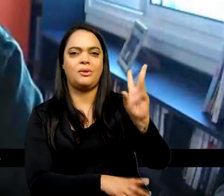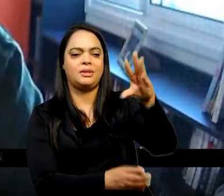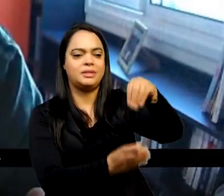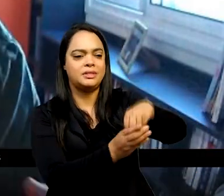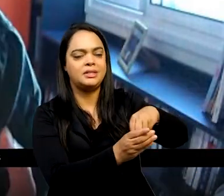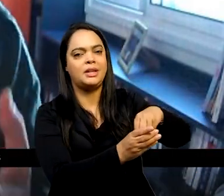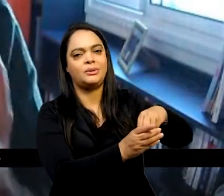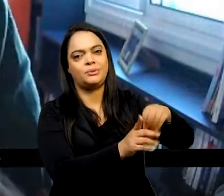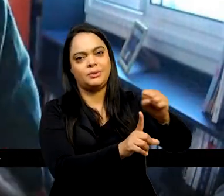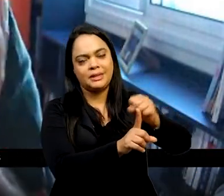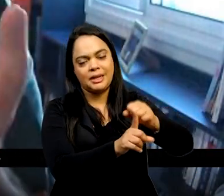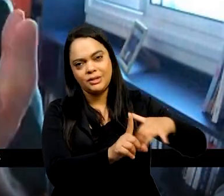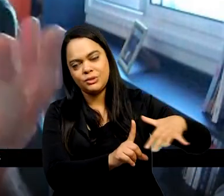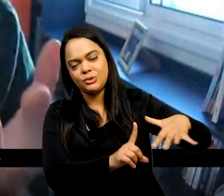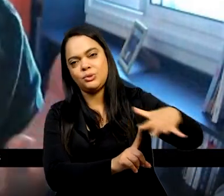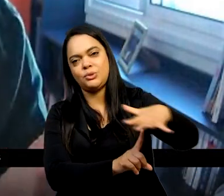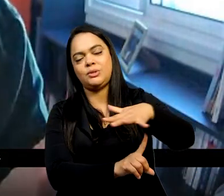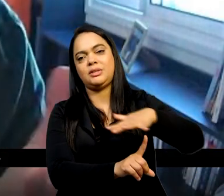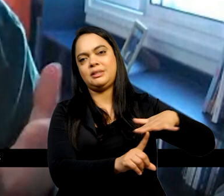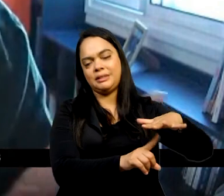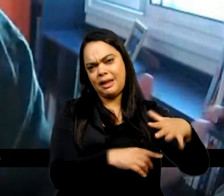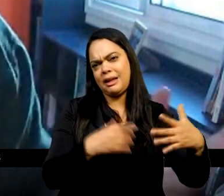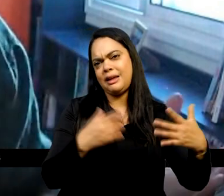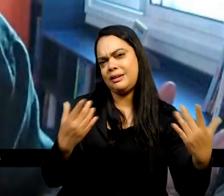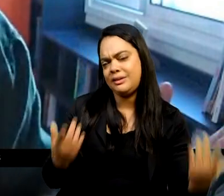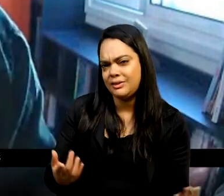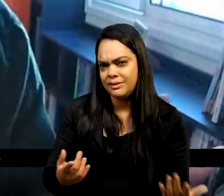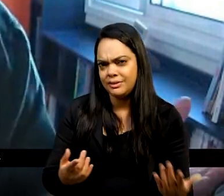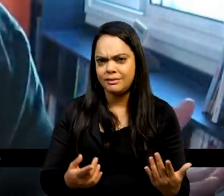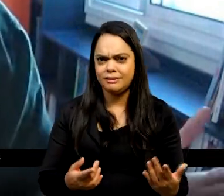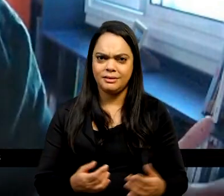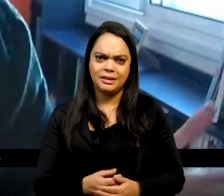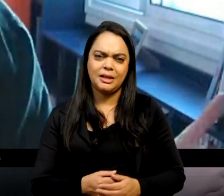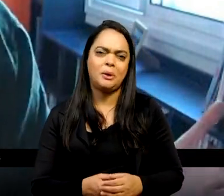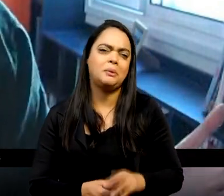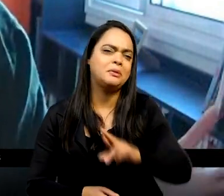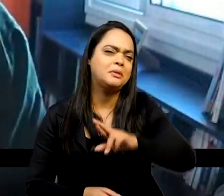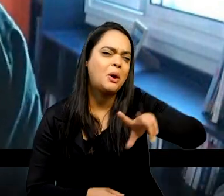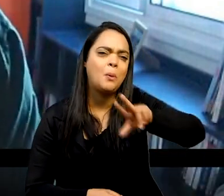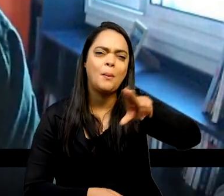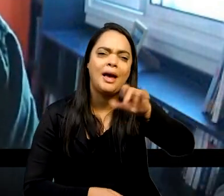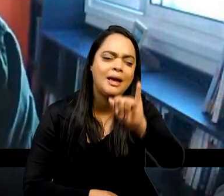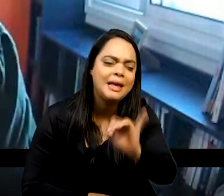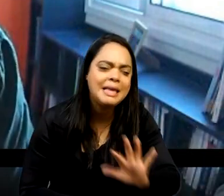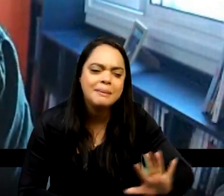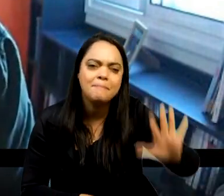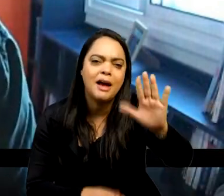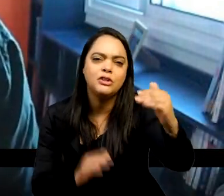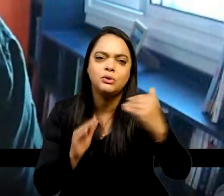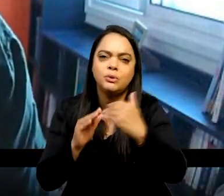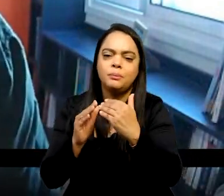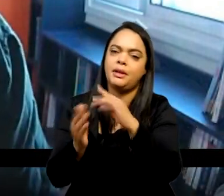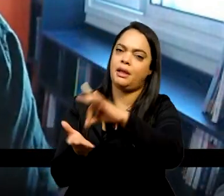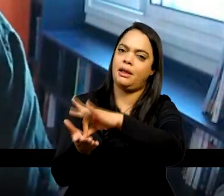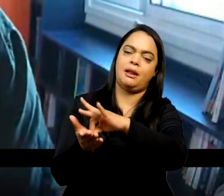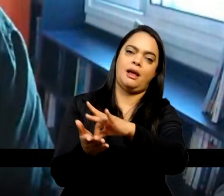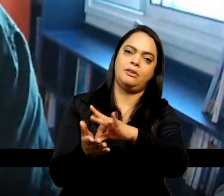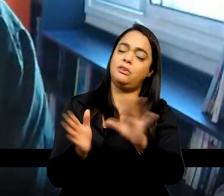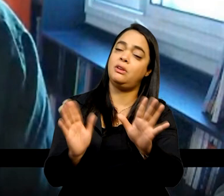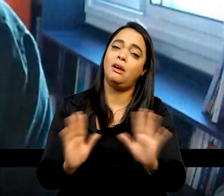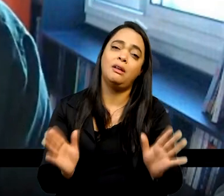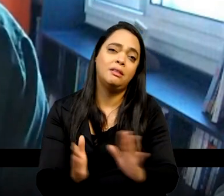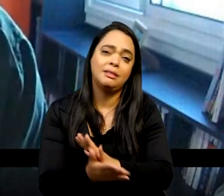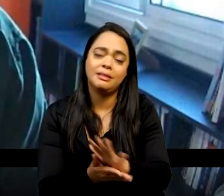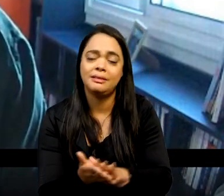retratando. Aquilo não é uma imagem pura e simples da realidade, não existem imagens pura e simples da realidade. Um quadro do